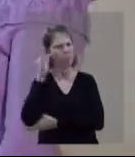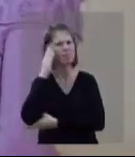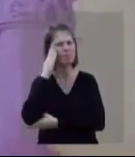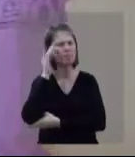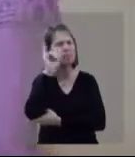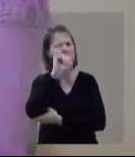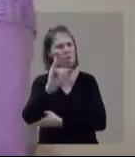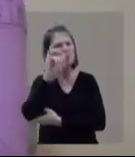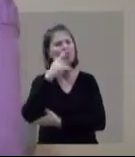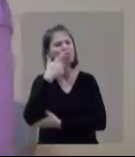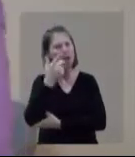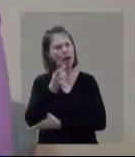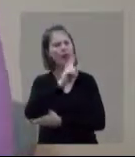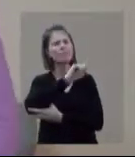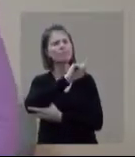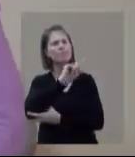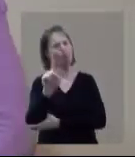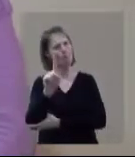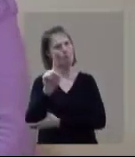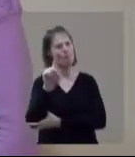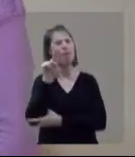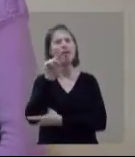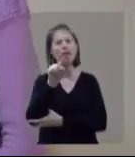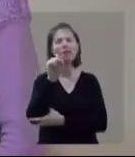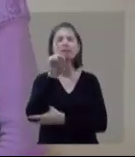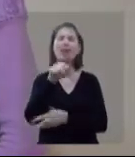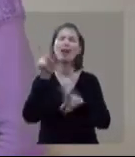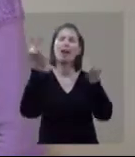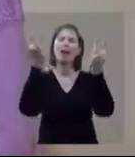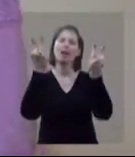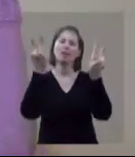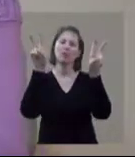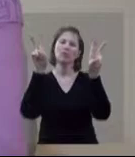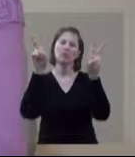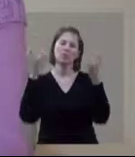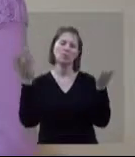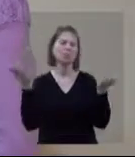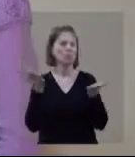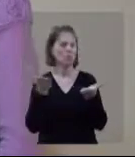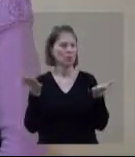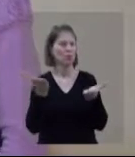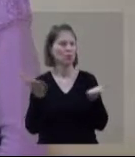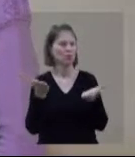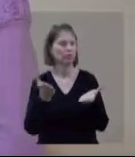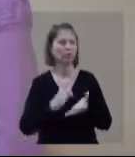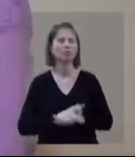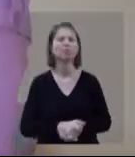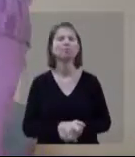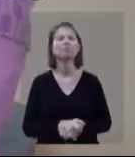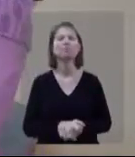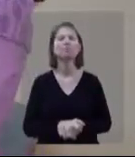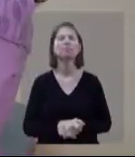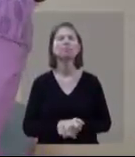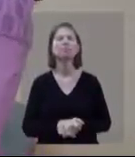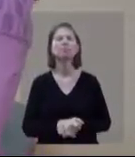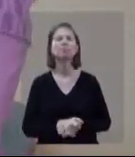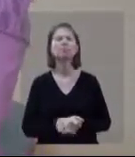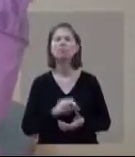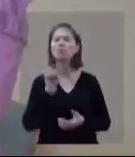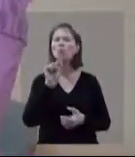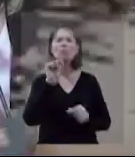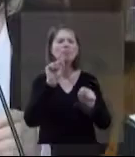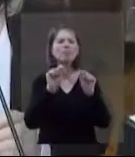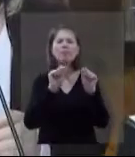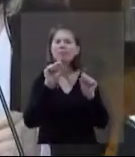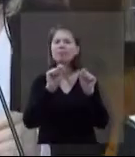não, Luana? Exatamente. É isso aí que o casal vai falar no programa DR sobre dizer não é preciso. Você deveria de me dizer não, não exatamente.